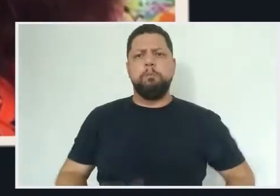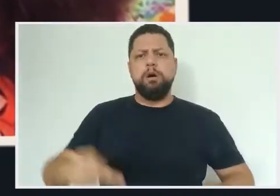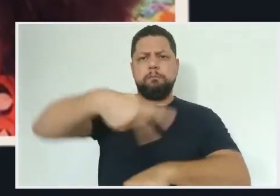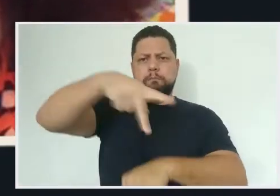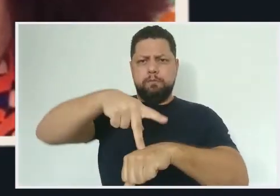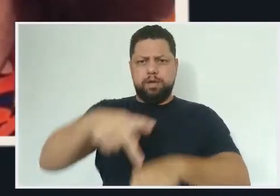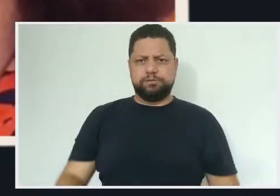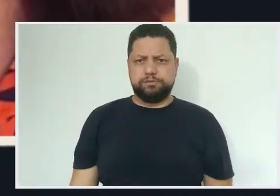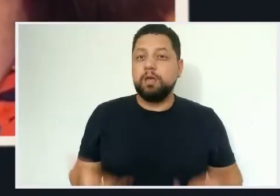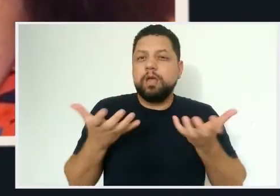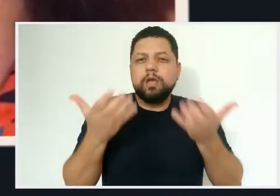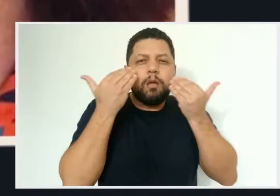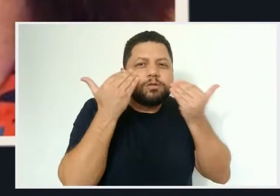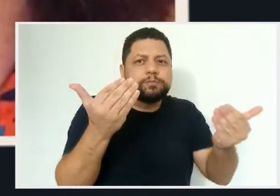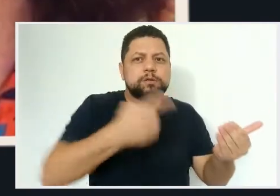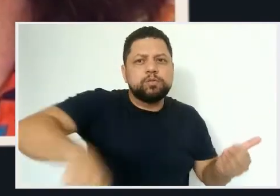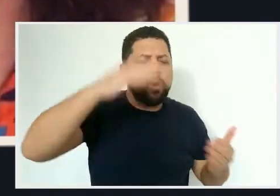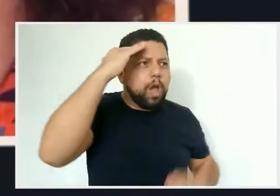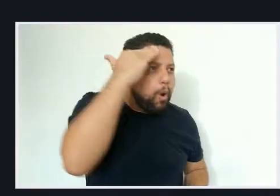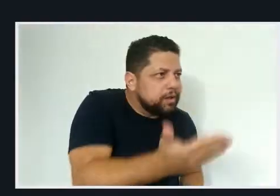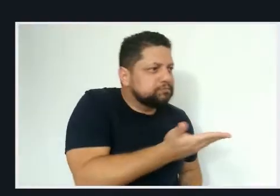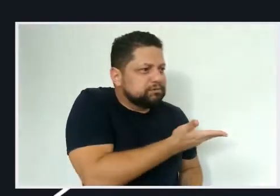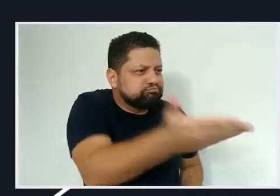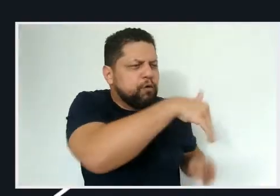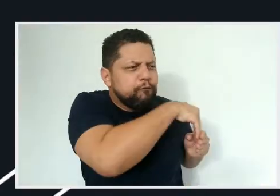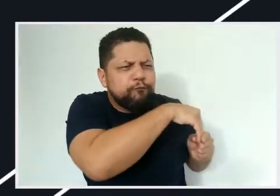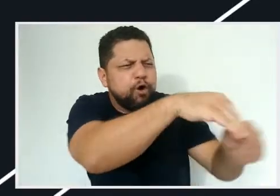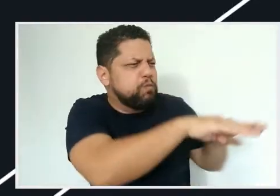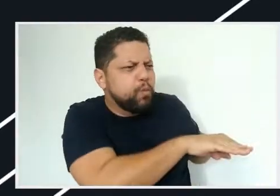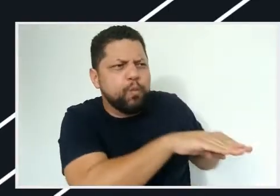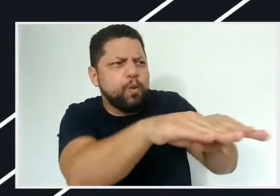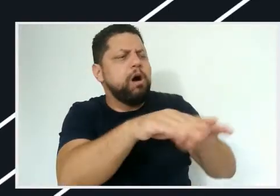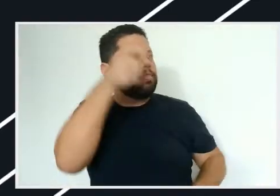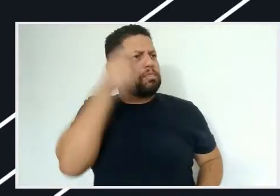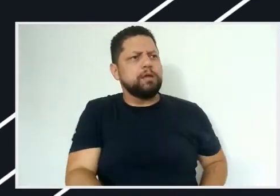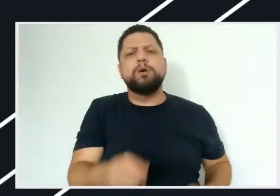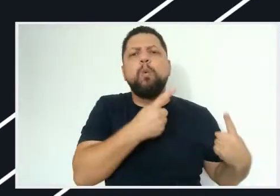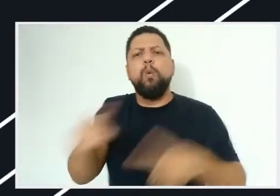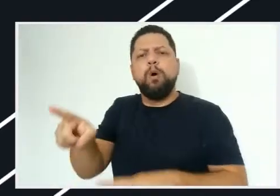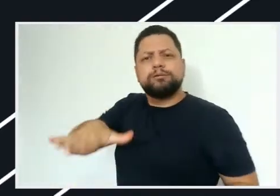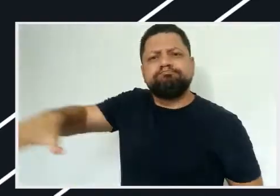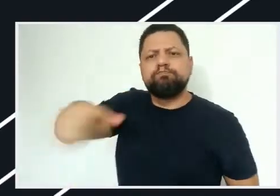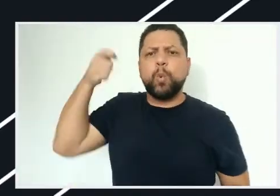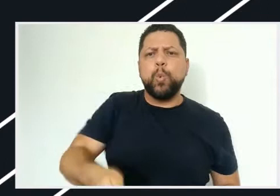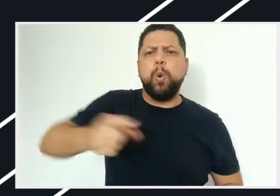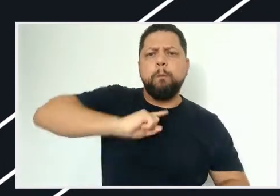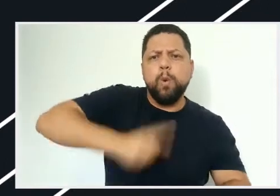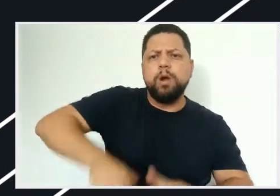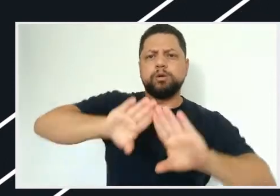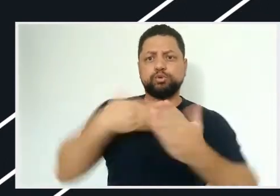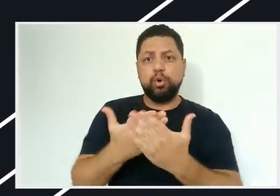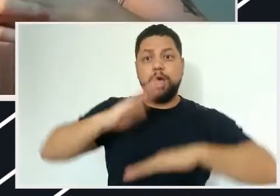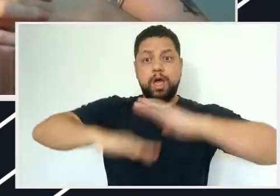democracia e com a promoção dos direitos humanos no país. Nós queremos expressar nosso imenso reconhecimento às decisões unânimes